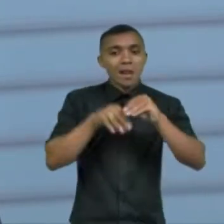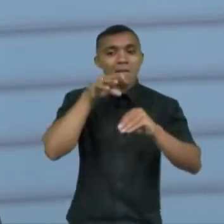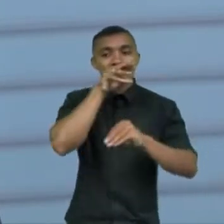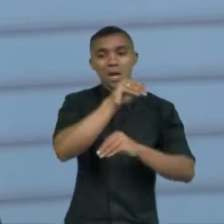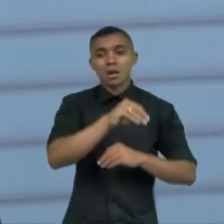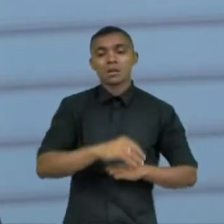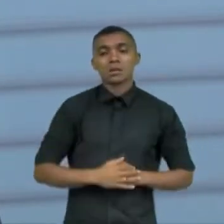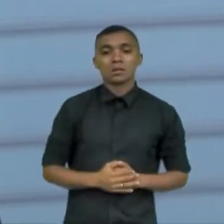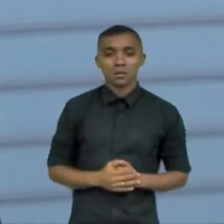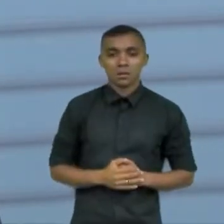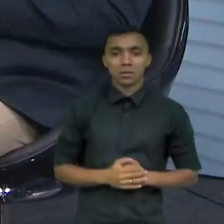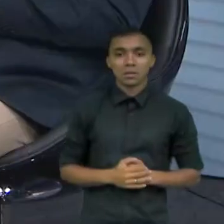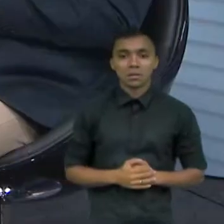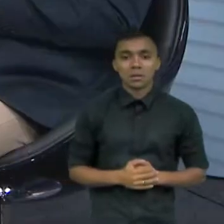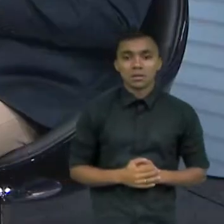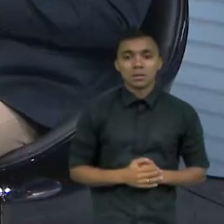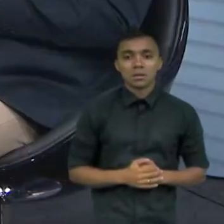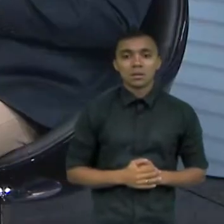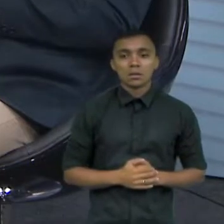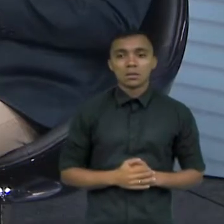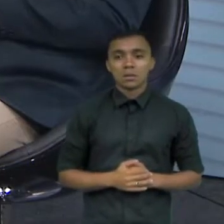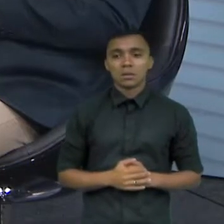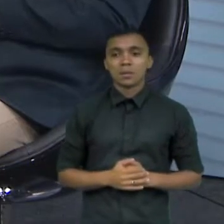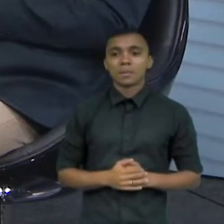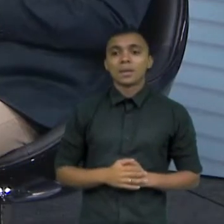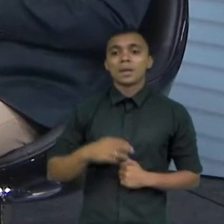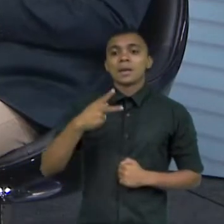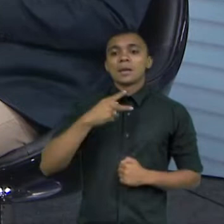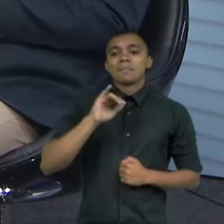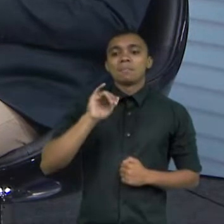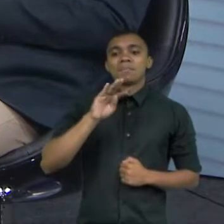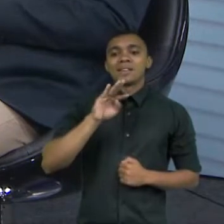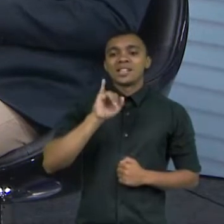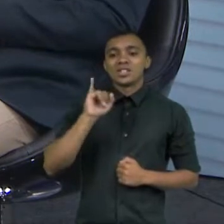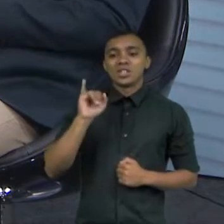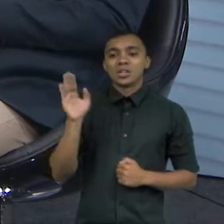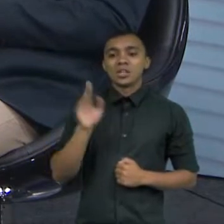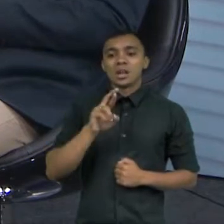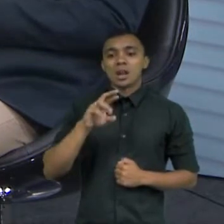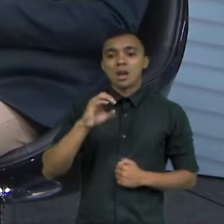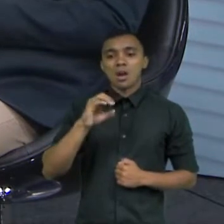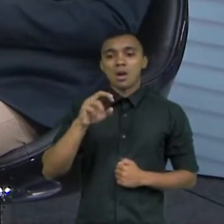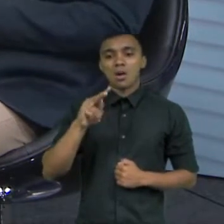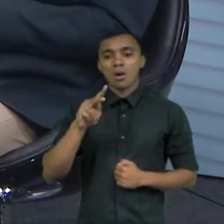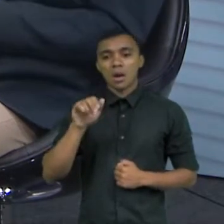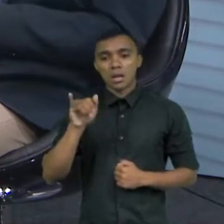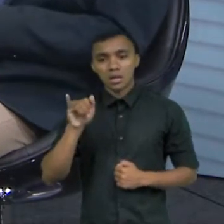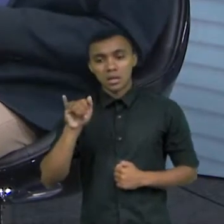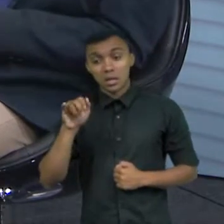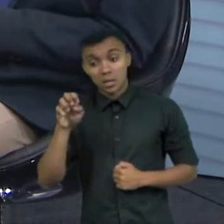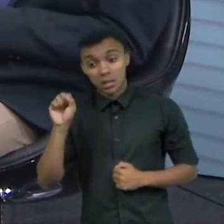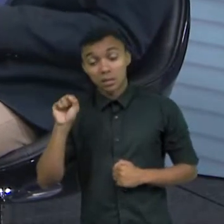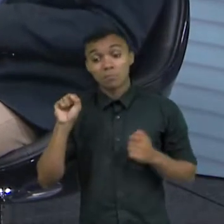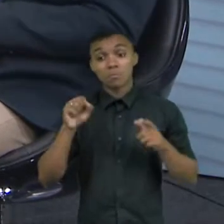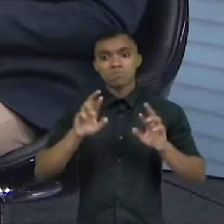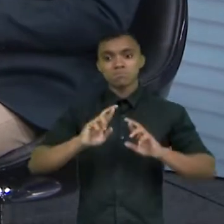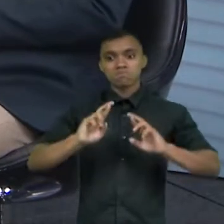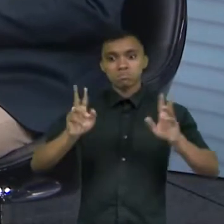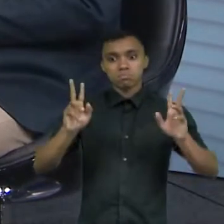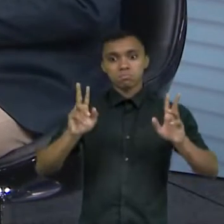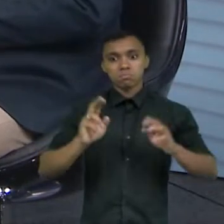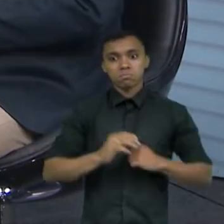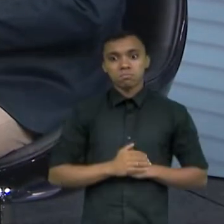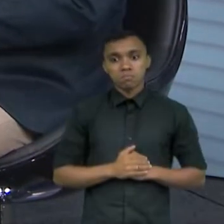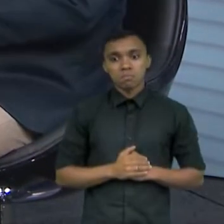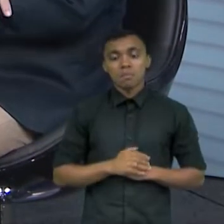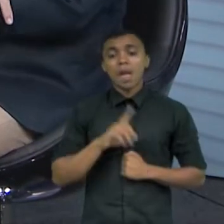que é a síndrome de pitt hopkins que é que é rara e que no caso no seu caso particular